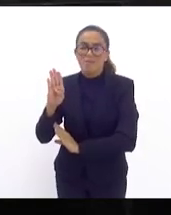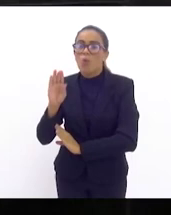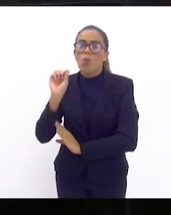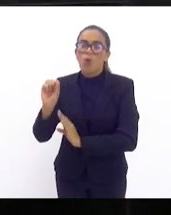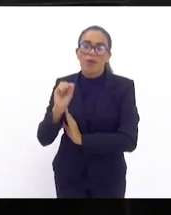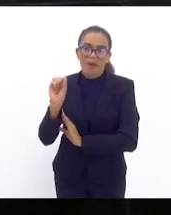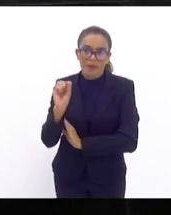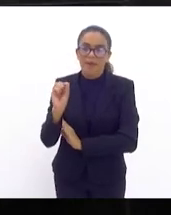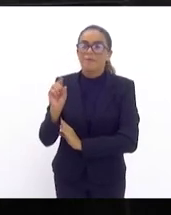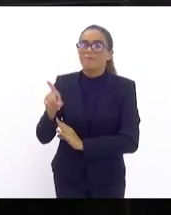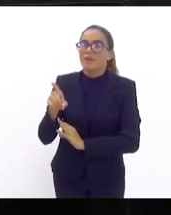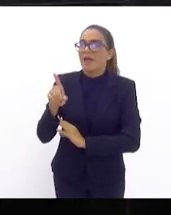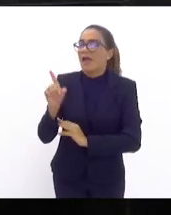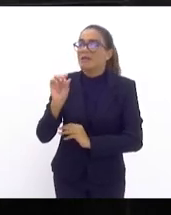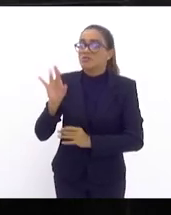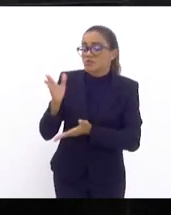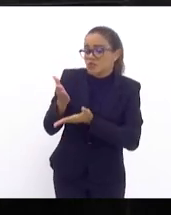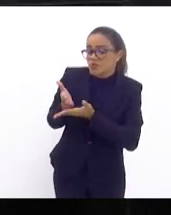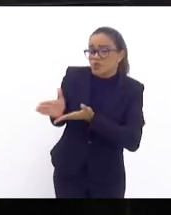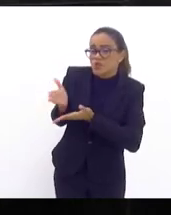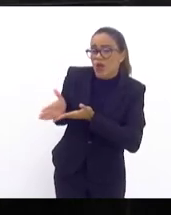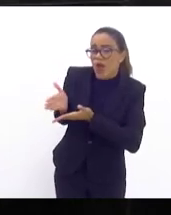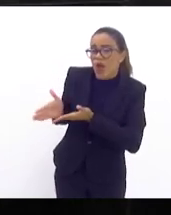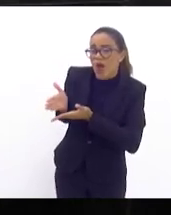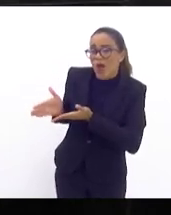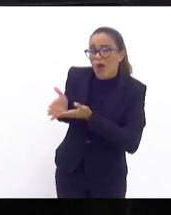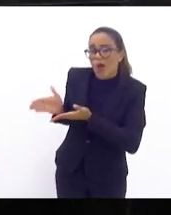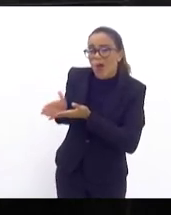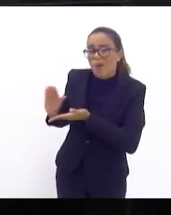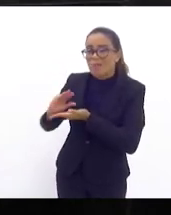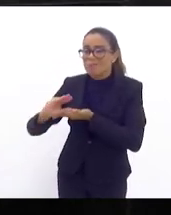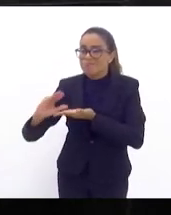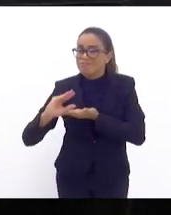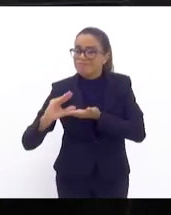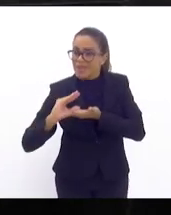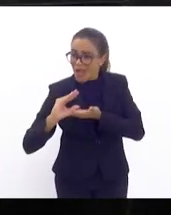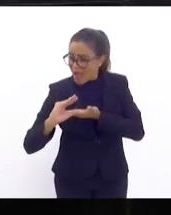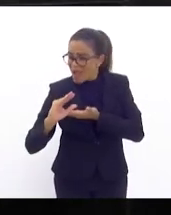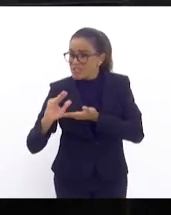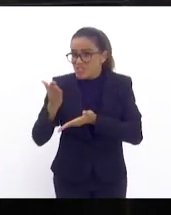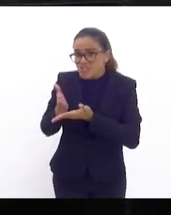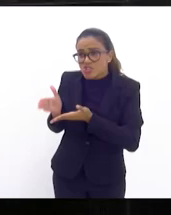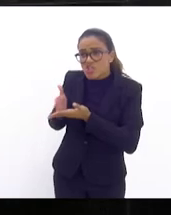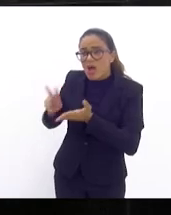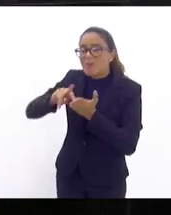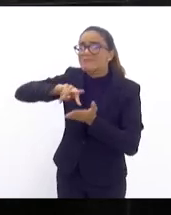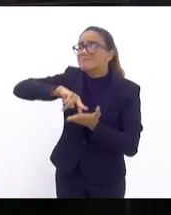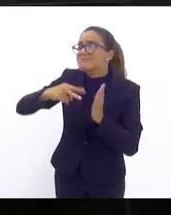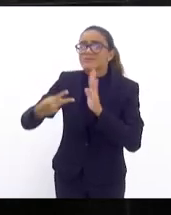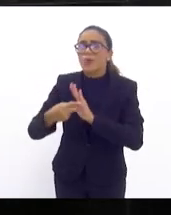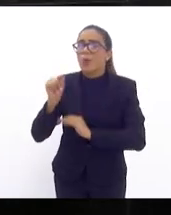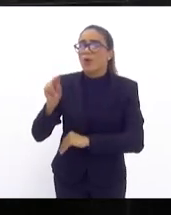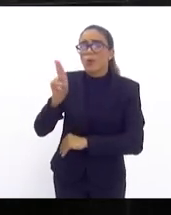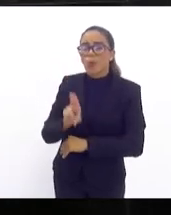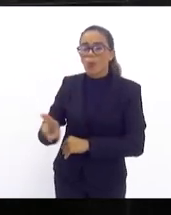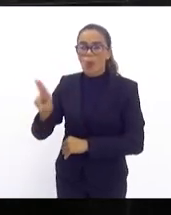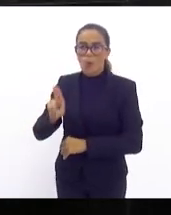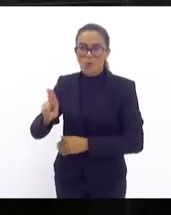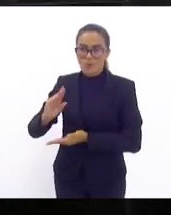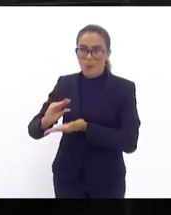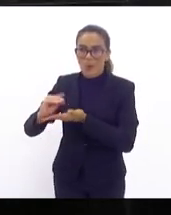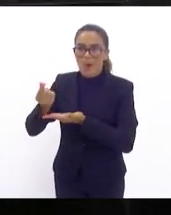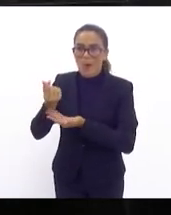nada menos, do que sobra de recurso. Se sobra, é porque não foi utilizado. Se sobrou,